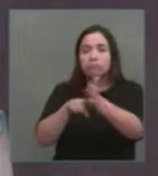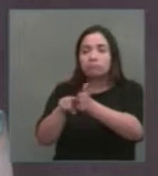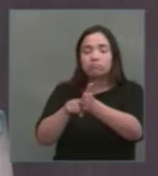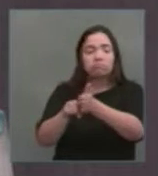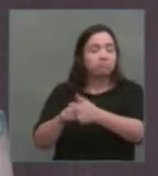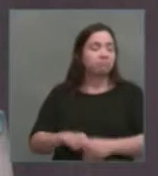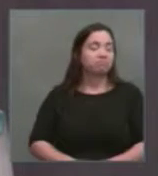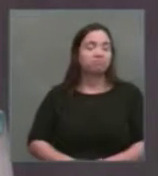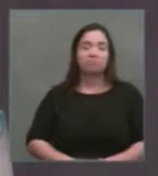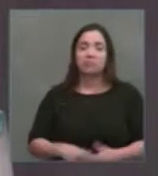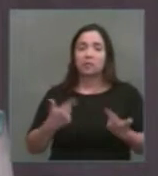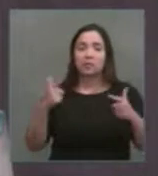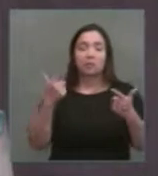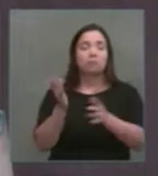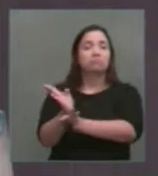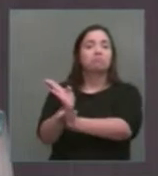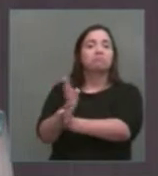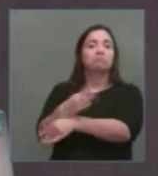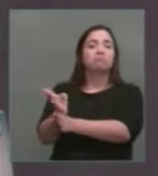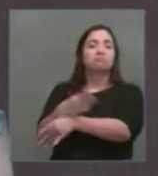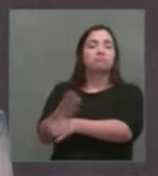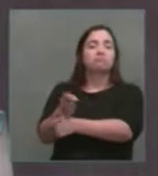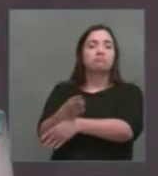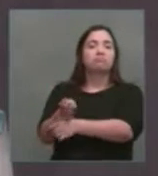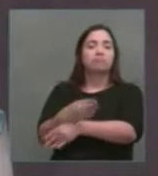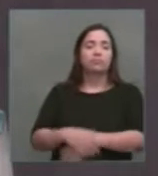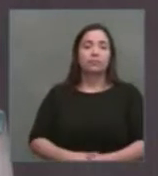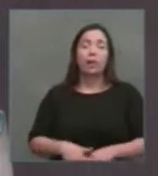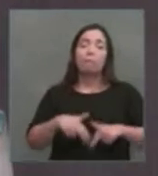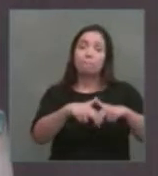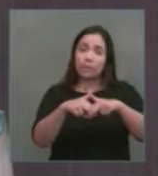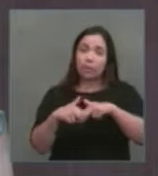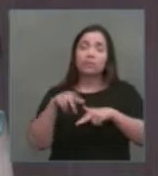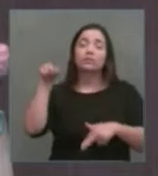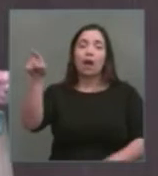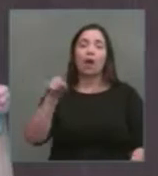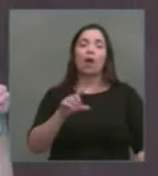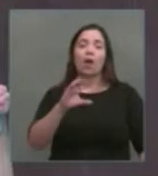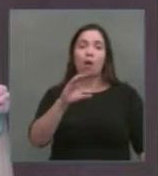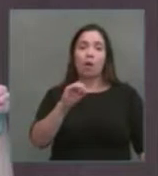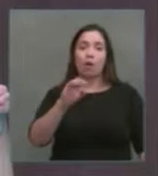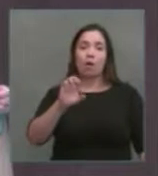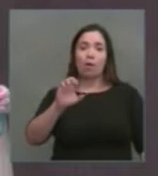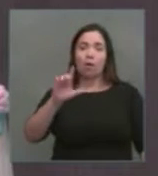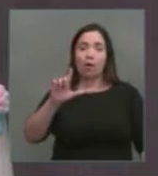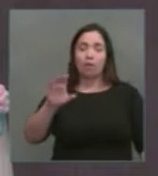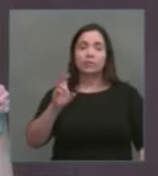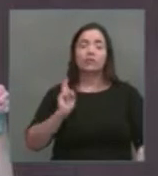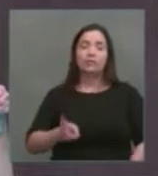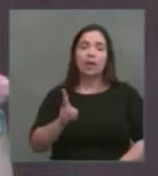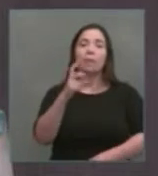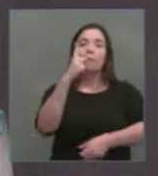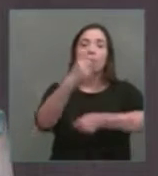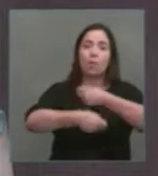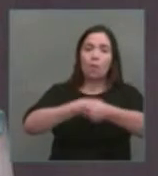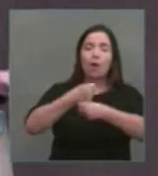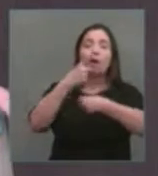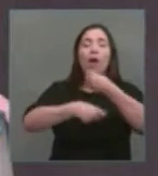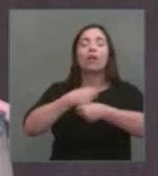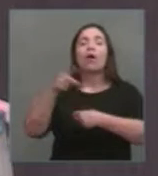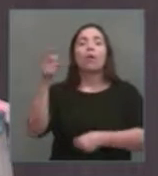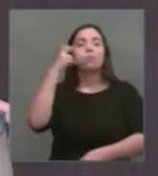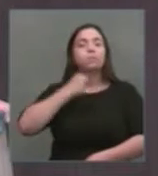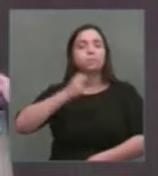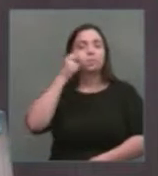E ela faz todo ano os seus lucros, e aqui eu estou